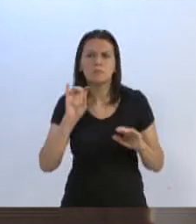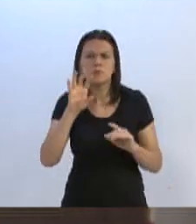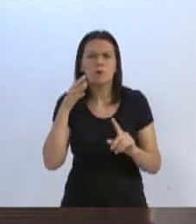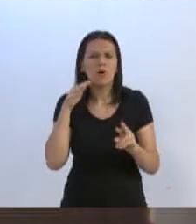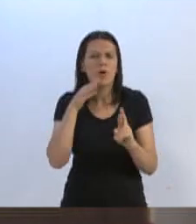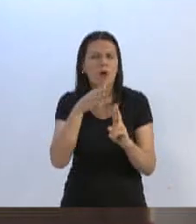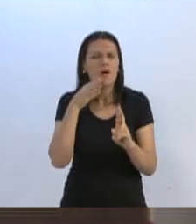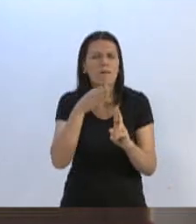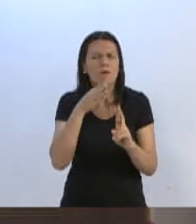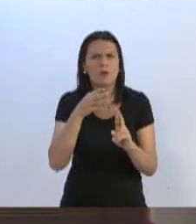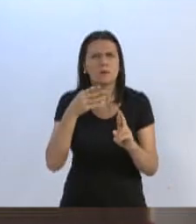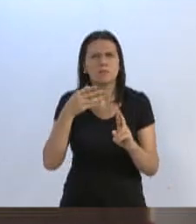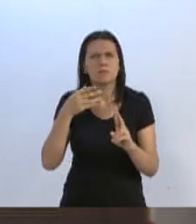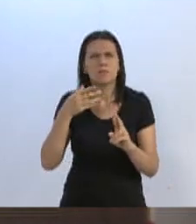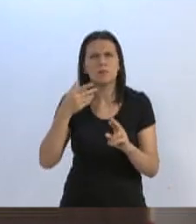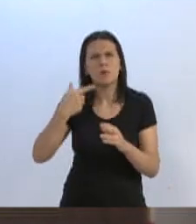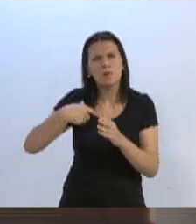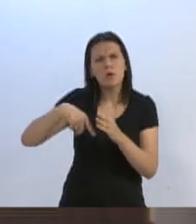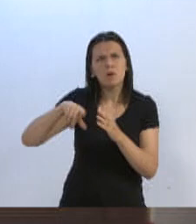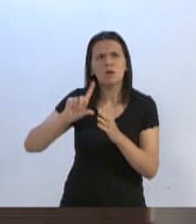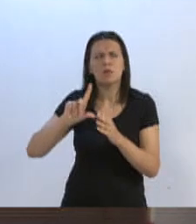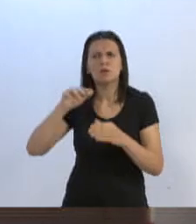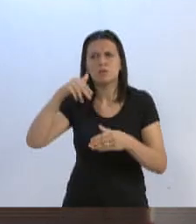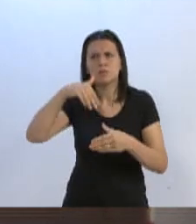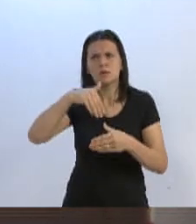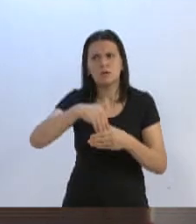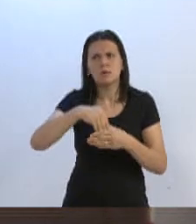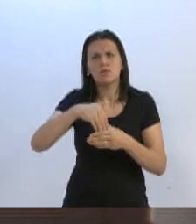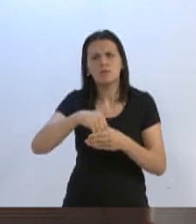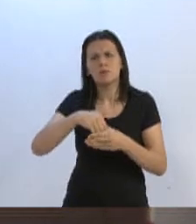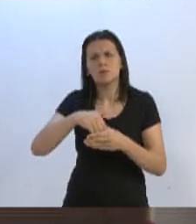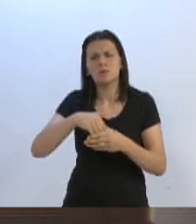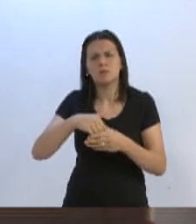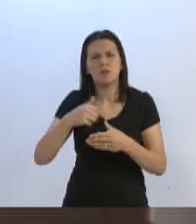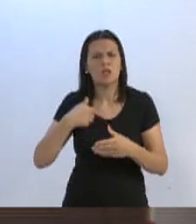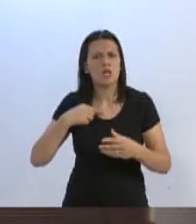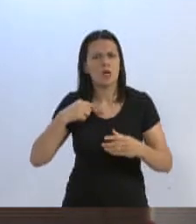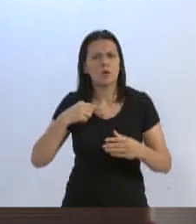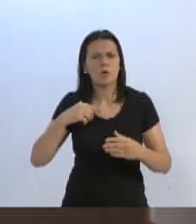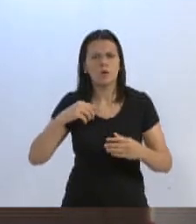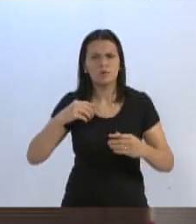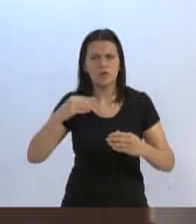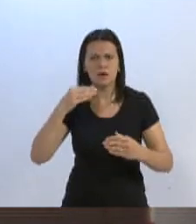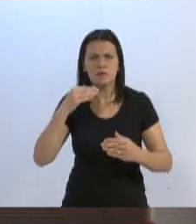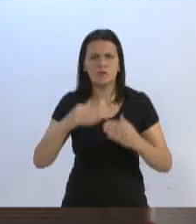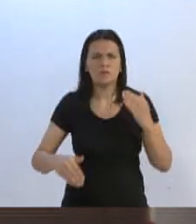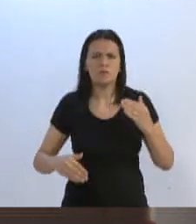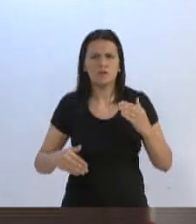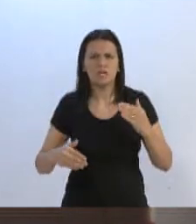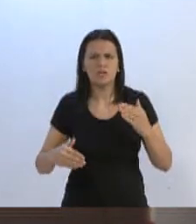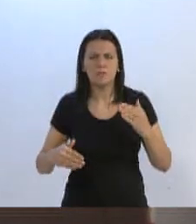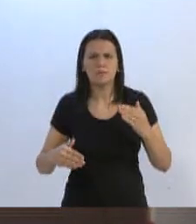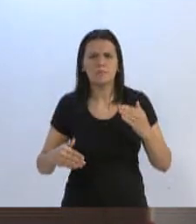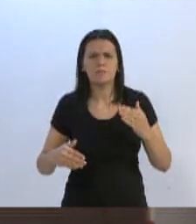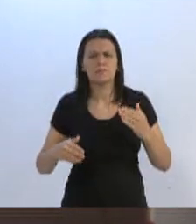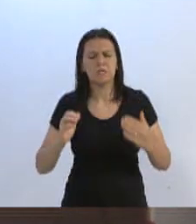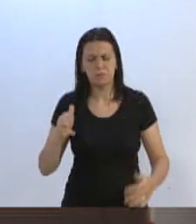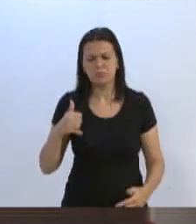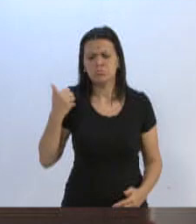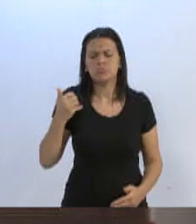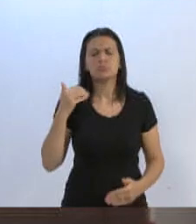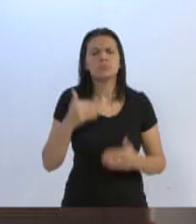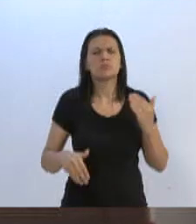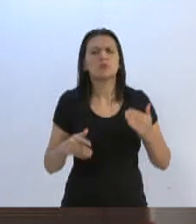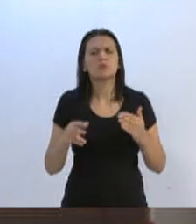Becker, que na outra legislatura eu encampei também ser contra. E tenho orgulho de ter sido contra, ainda que não